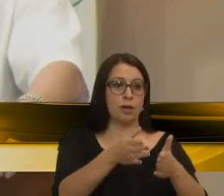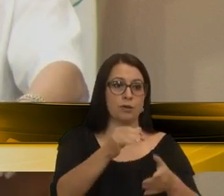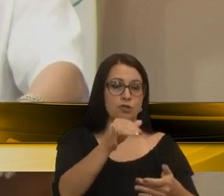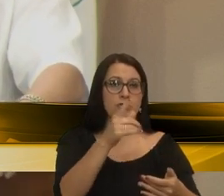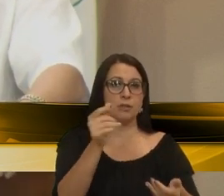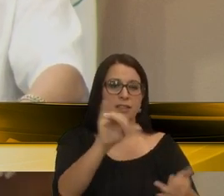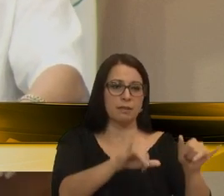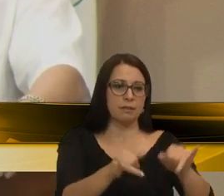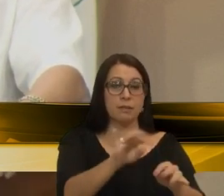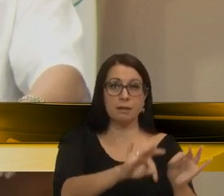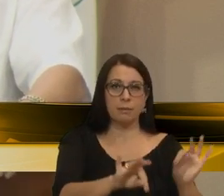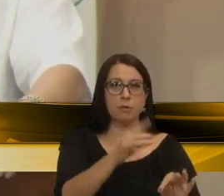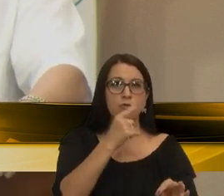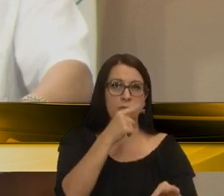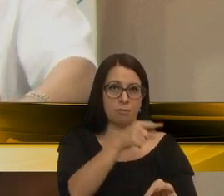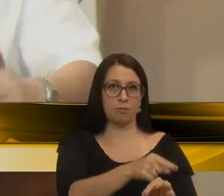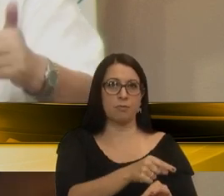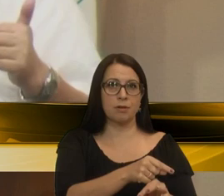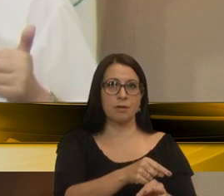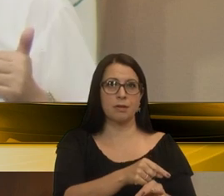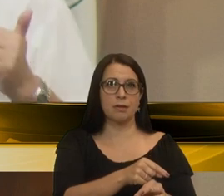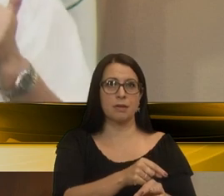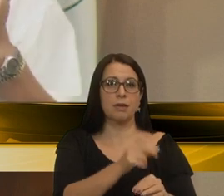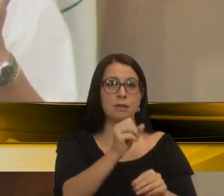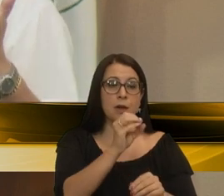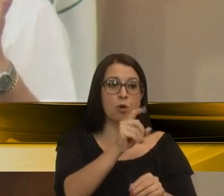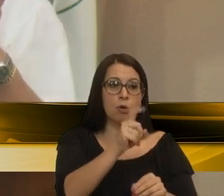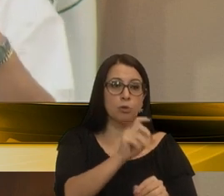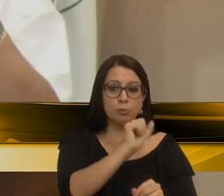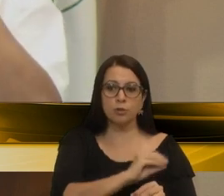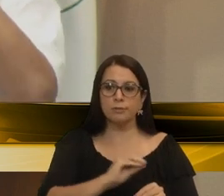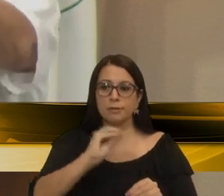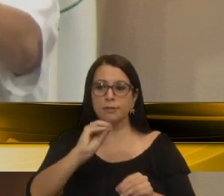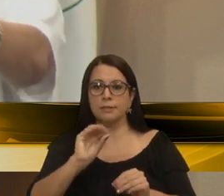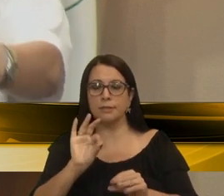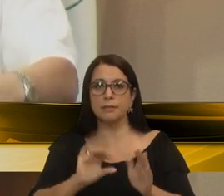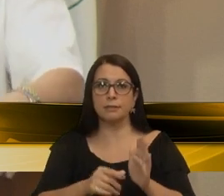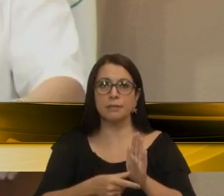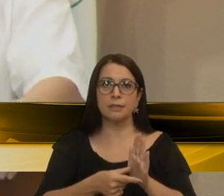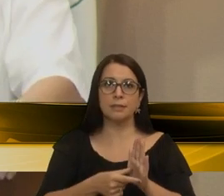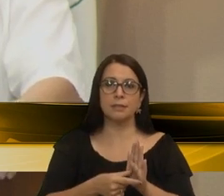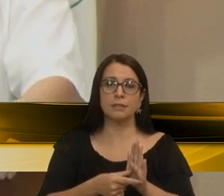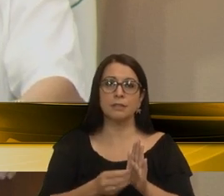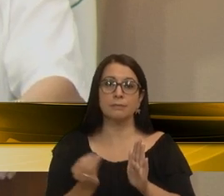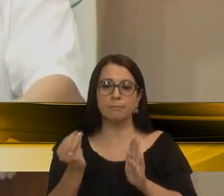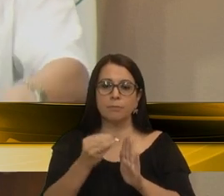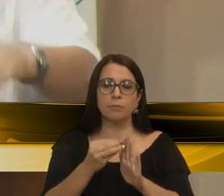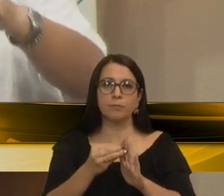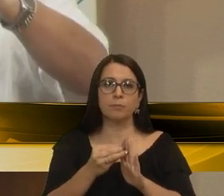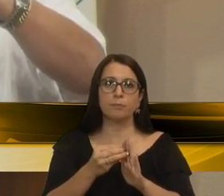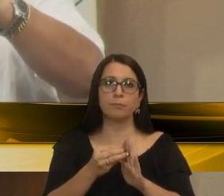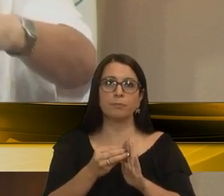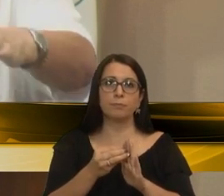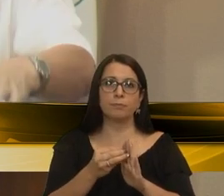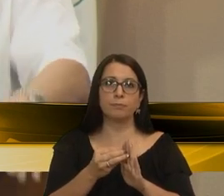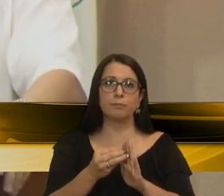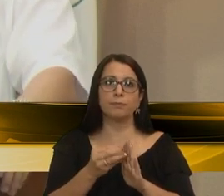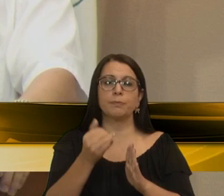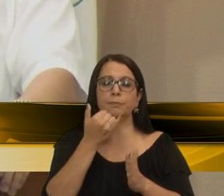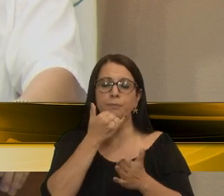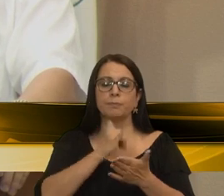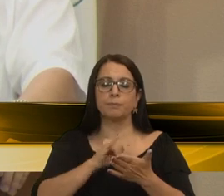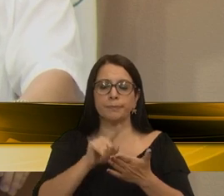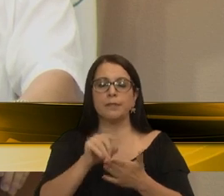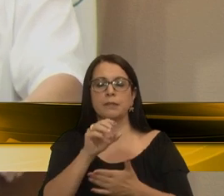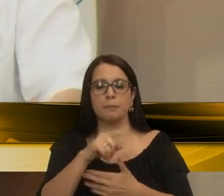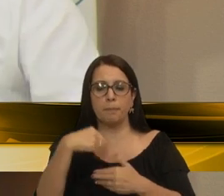realidade. E que essas zonas, elas poderiam estar após a ajuzante, a ajuzante, perdão, a ajuzante, sim,